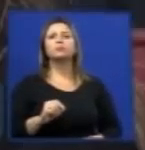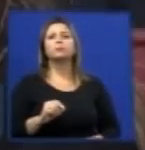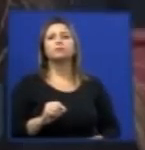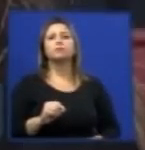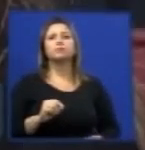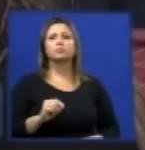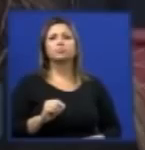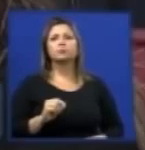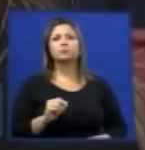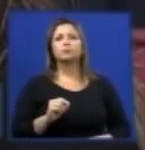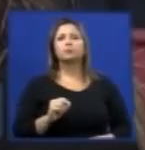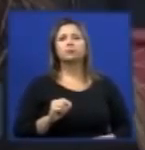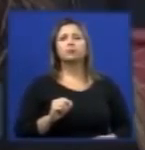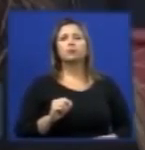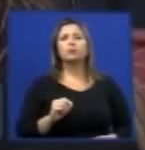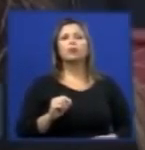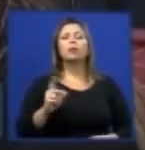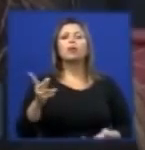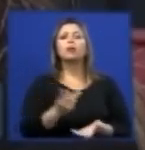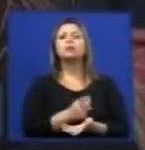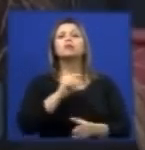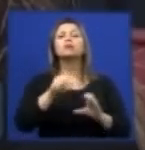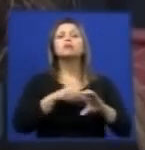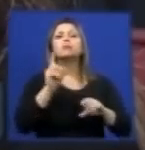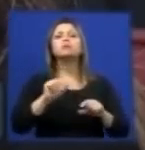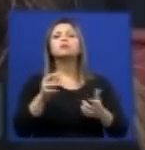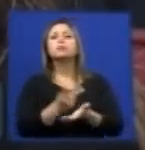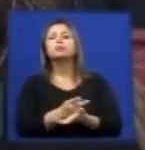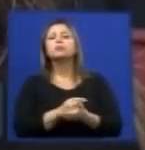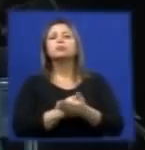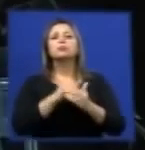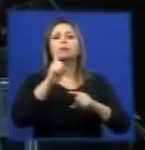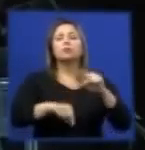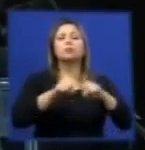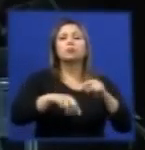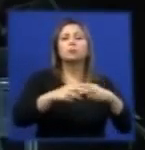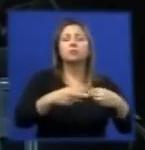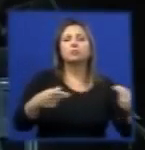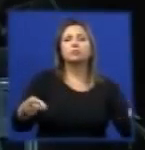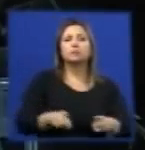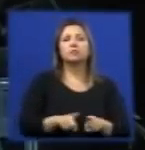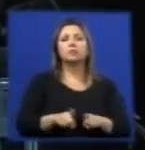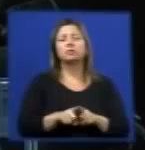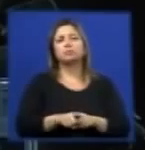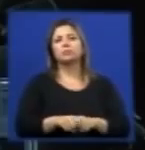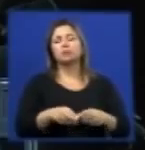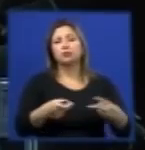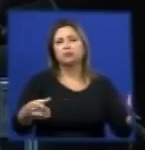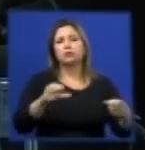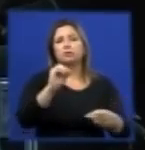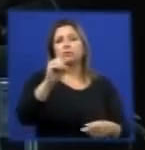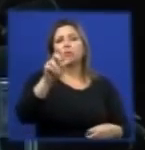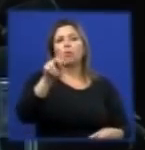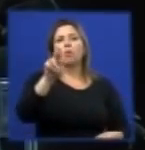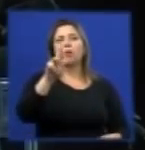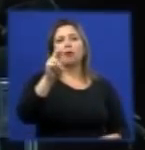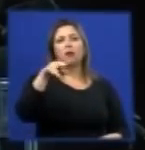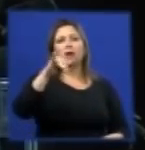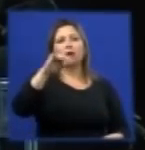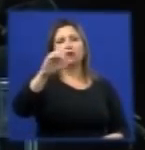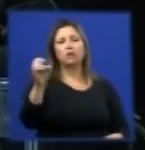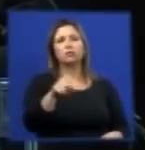Ocorre o processamento tanto da matéria orgânica quanto da matéria inorgânica. Alguns costumam